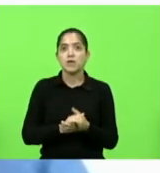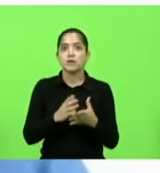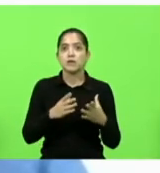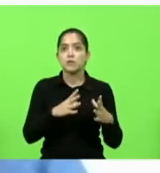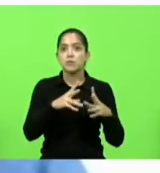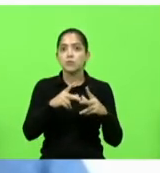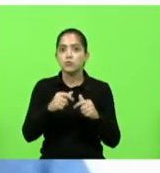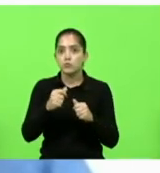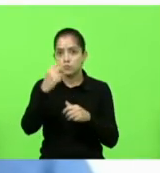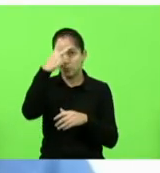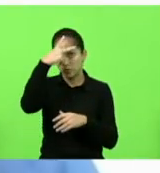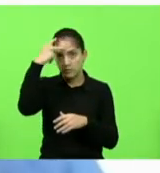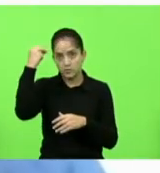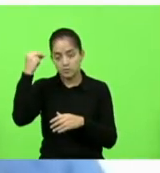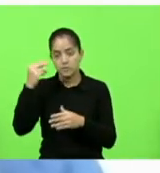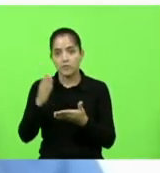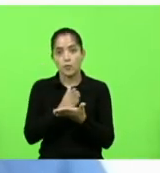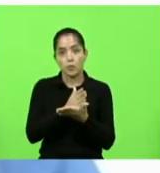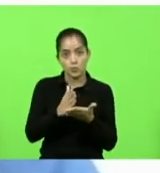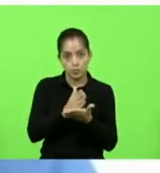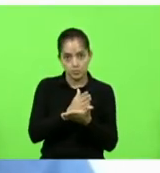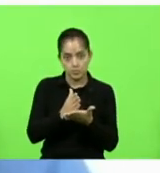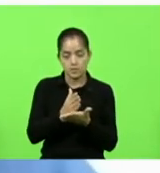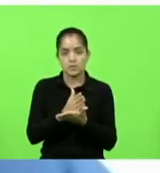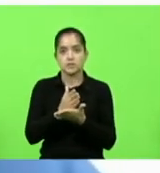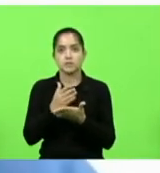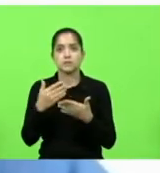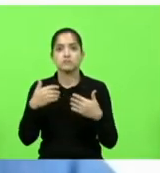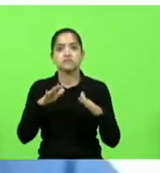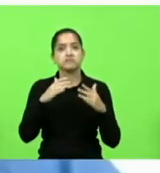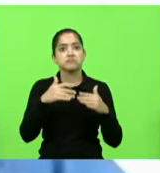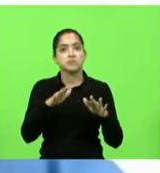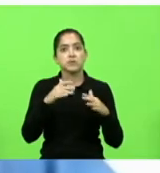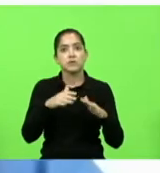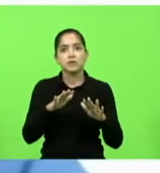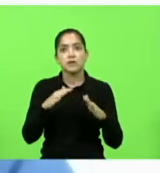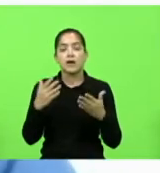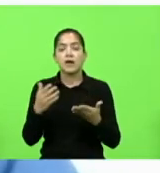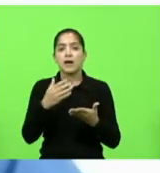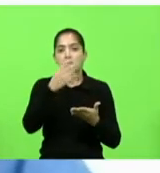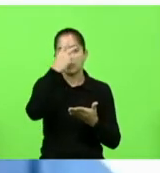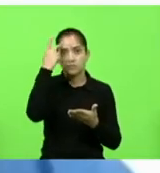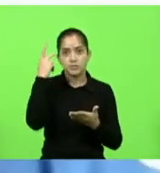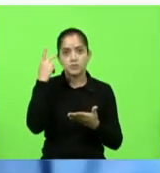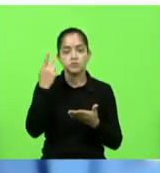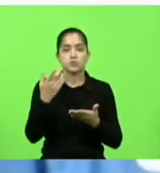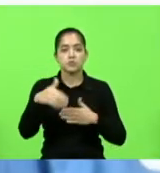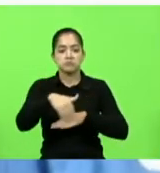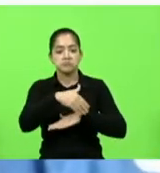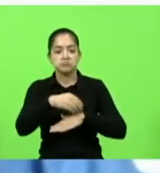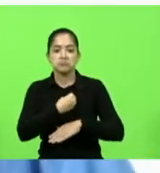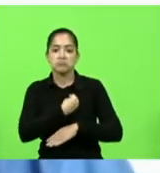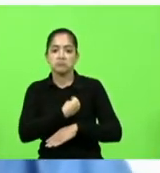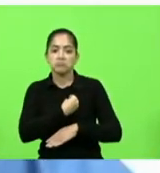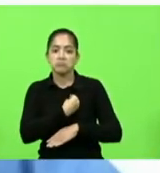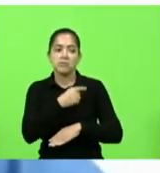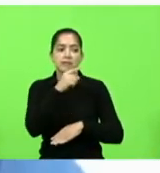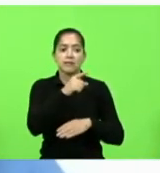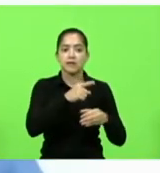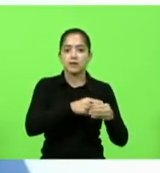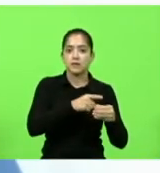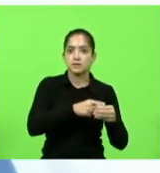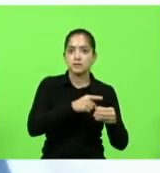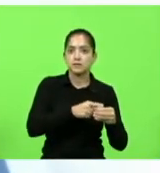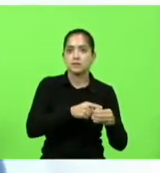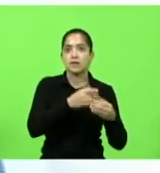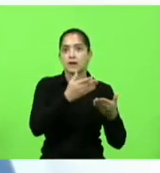ficam empurrando, não, porque as pessoas em situação de rua de tal município são